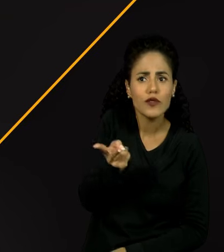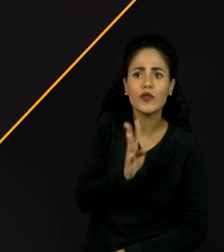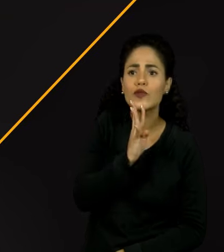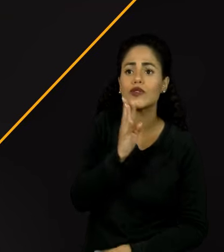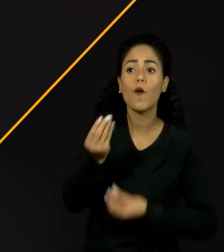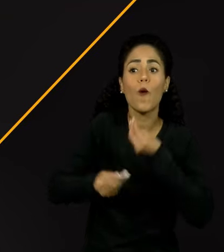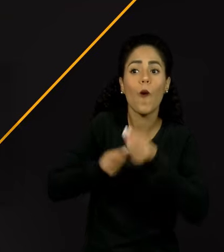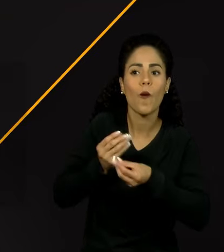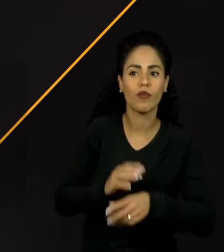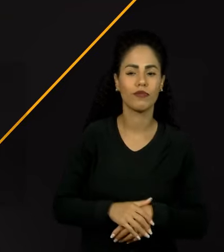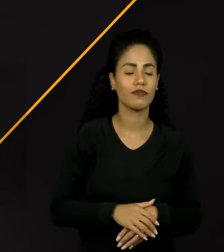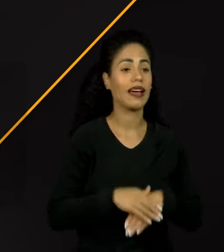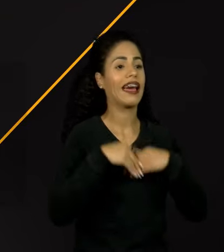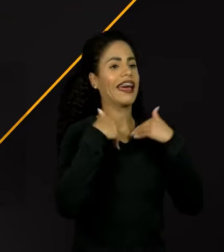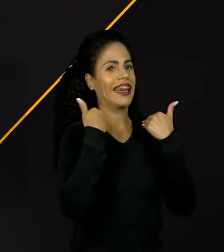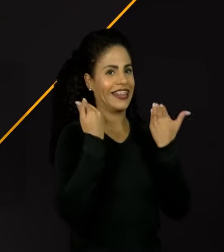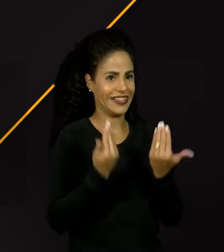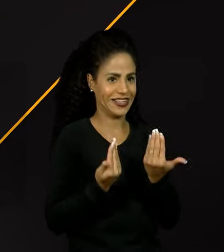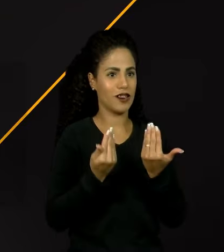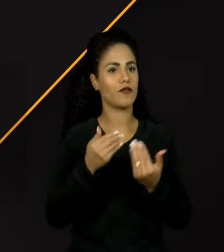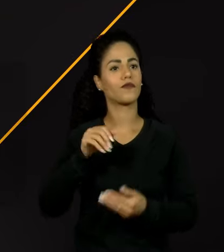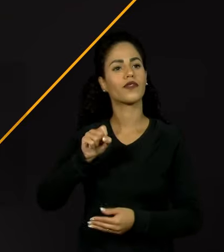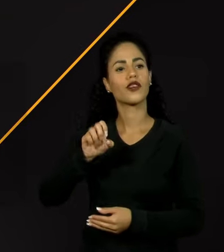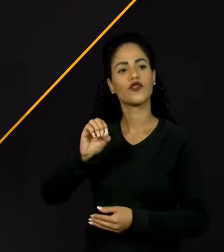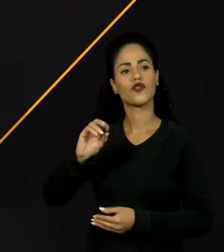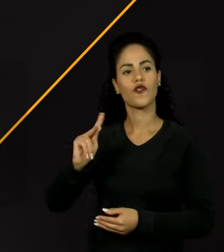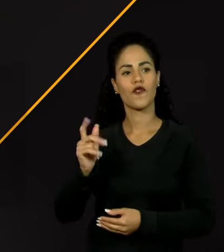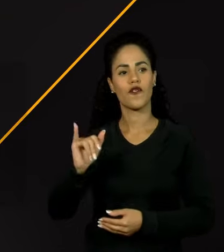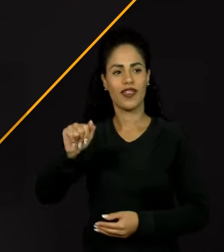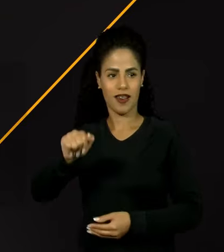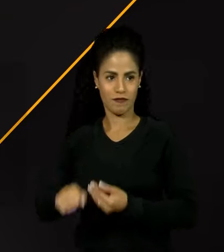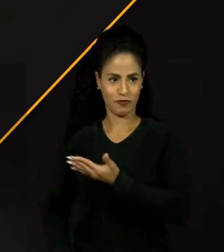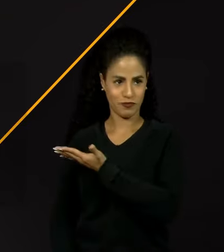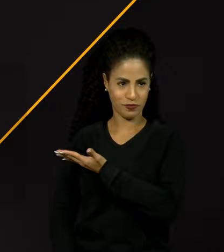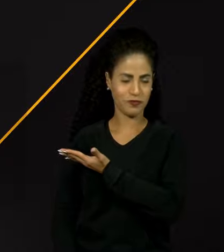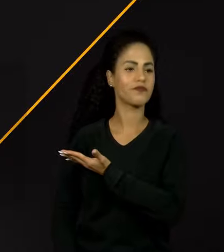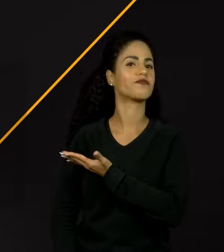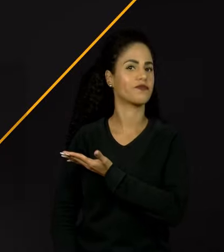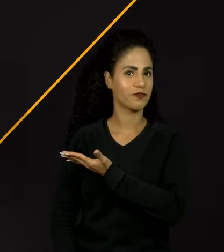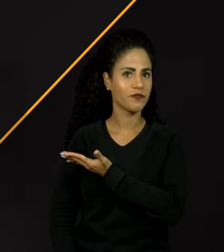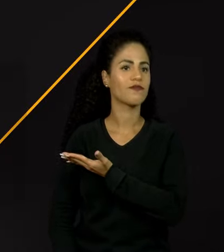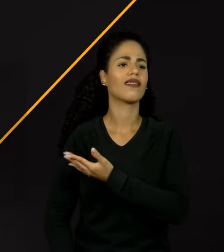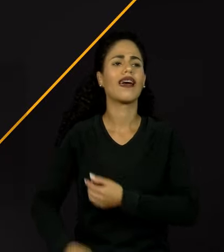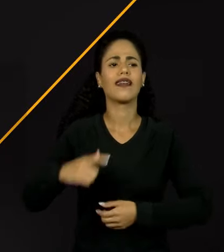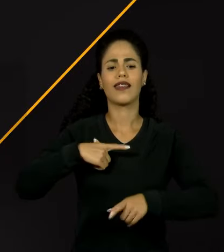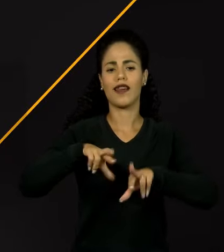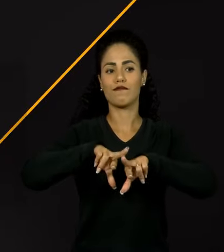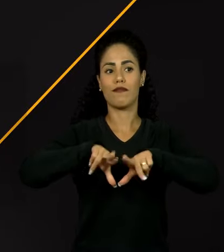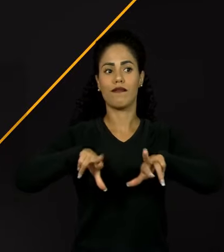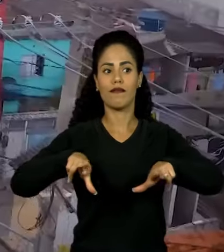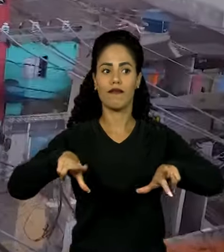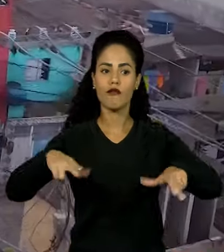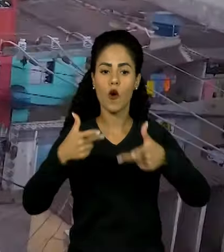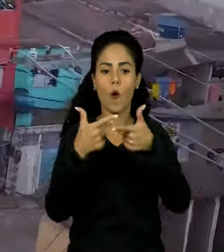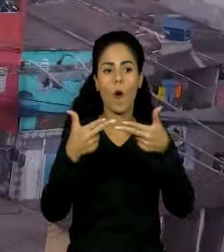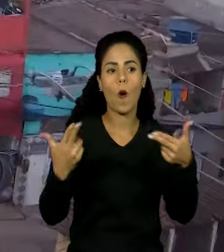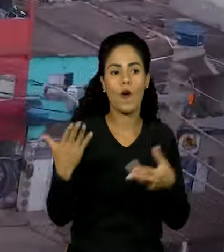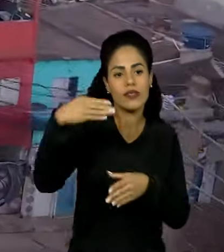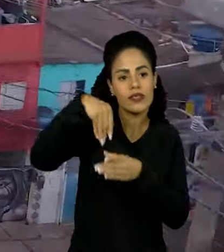A gente se conheceu por meio da Sofia Bisiliati, né? A Sofia é atriz, tem uma série de atividades